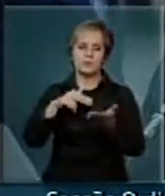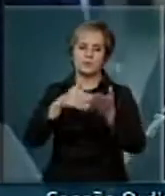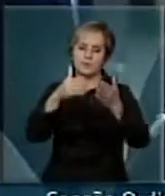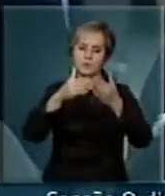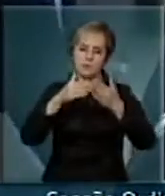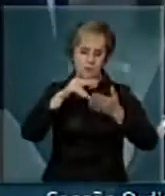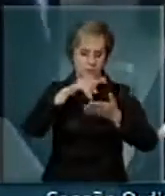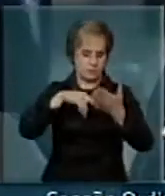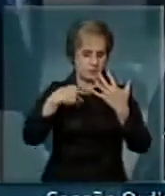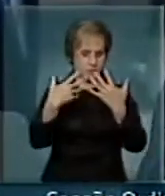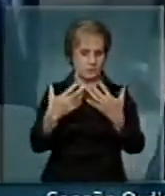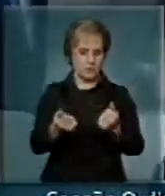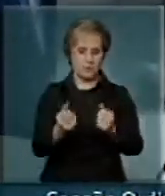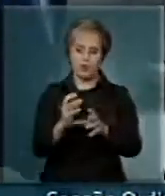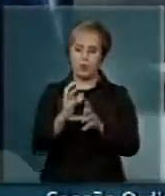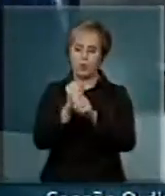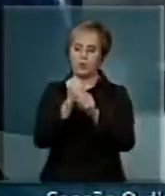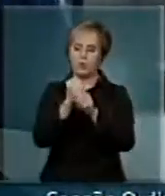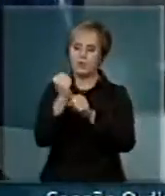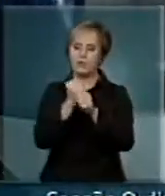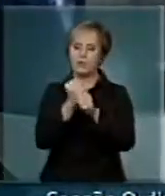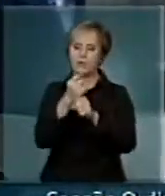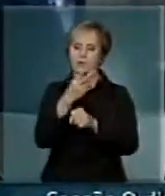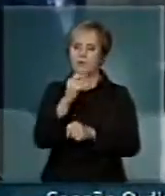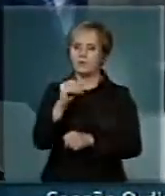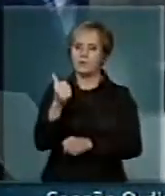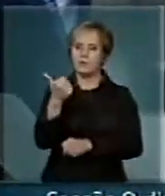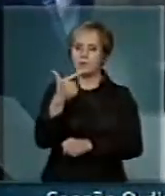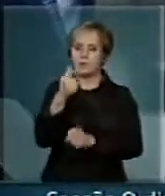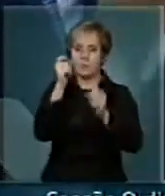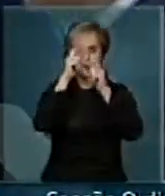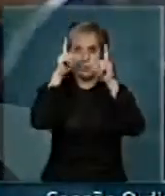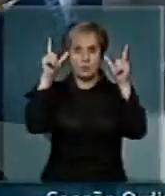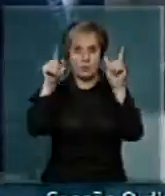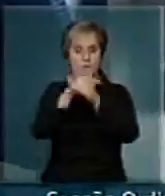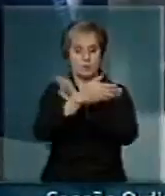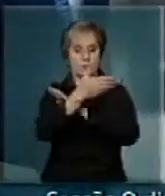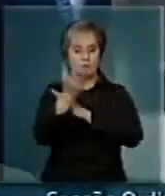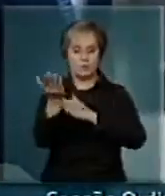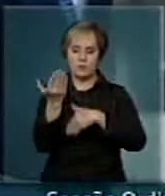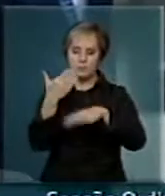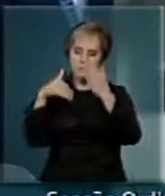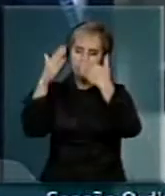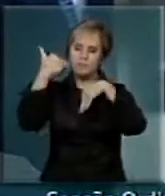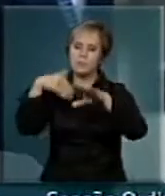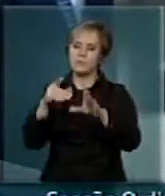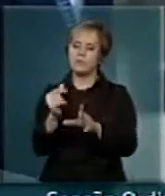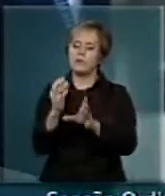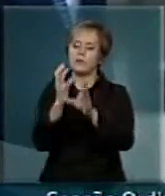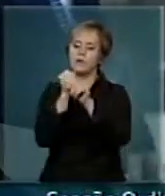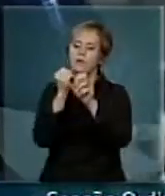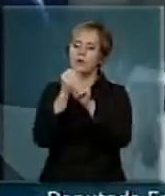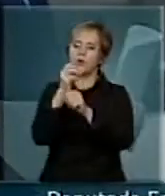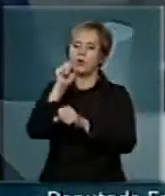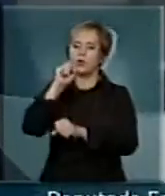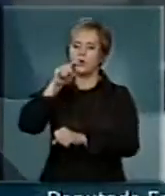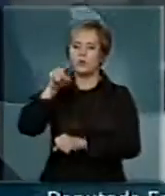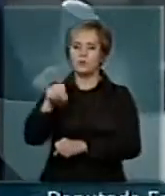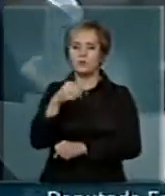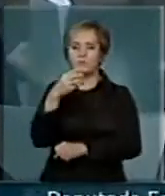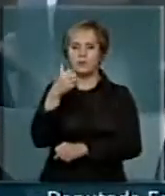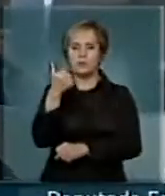um pronunciamento que faço sobre o orçamento de 2012, chamando a atenção para o crescimento desse orçamento da ordem 8